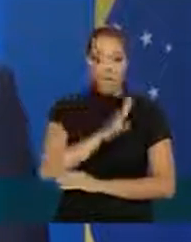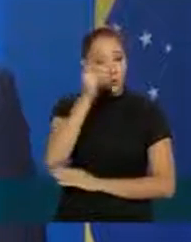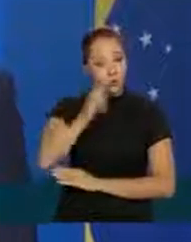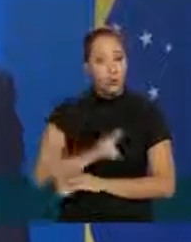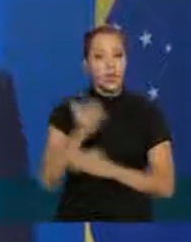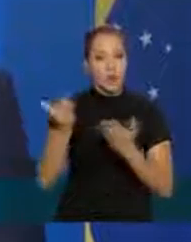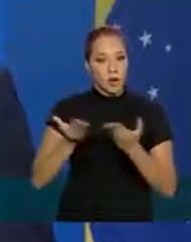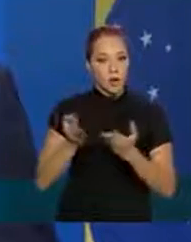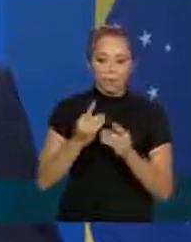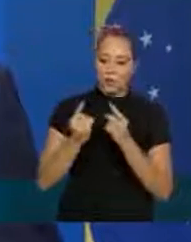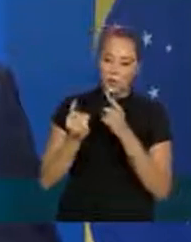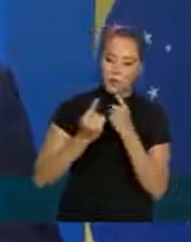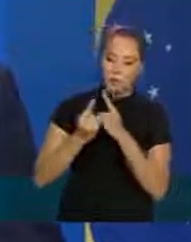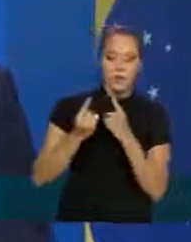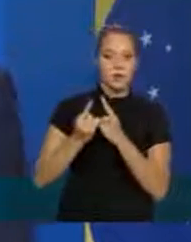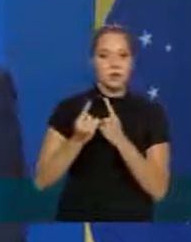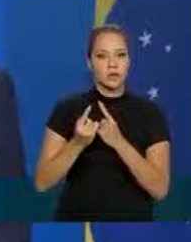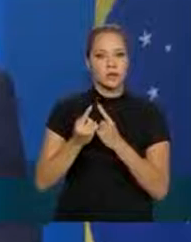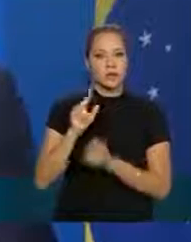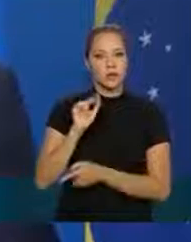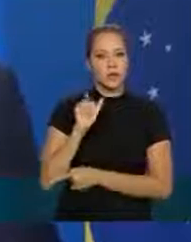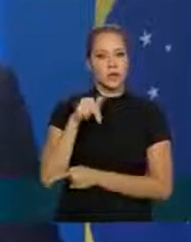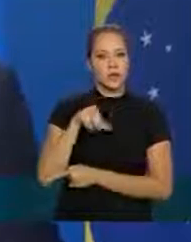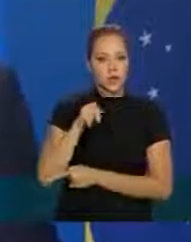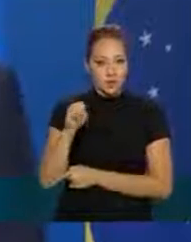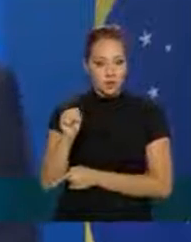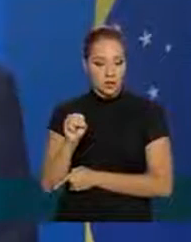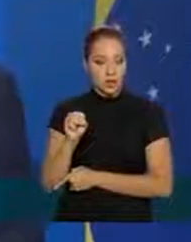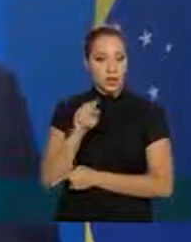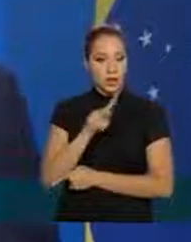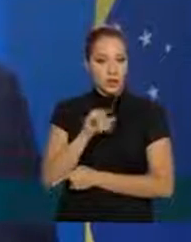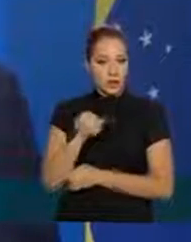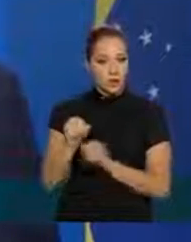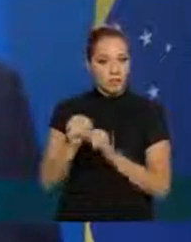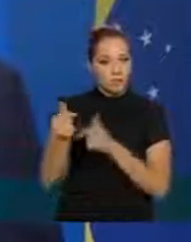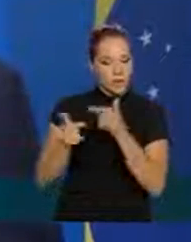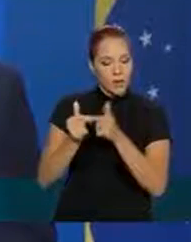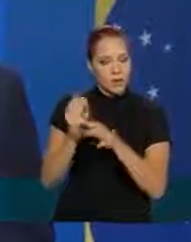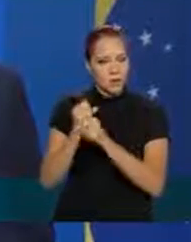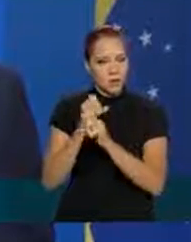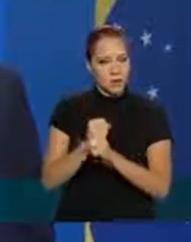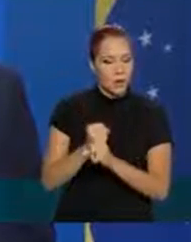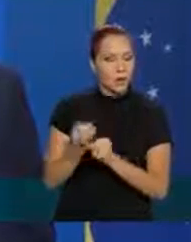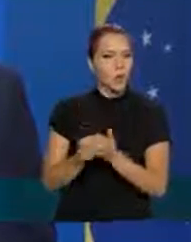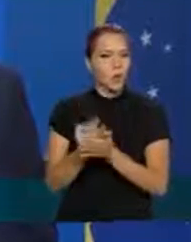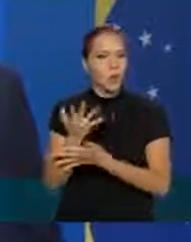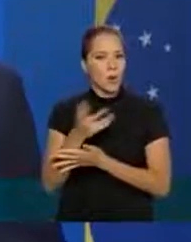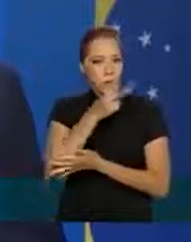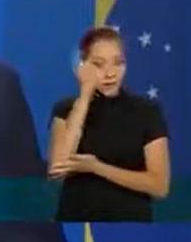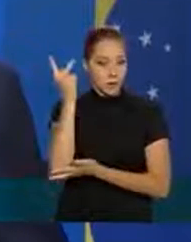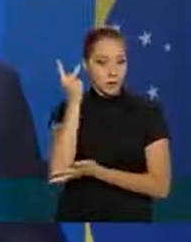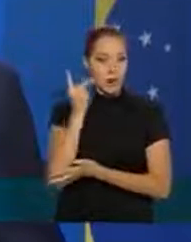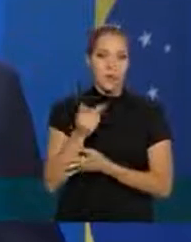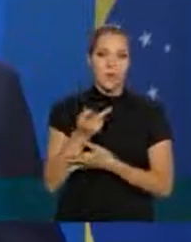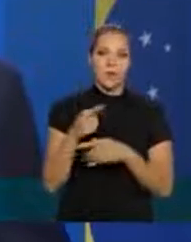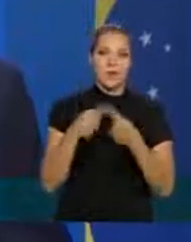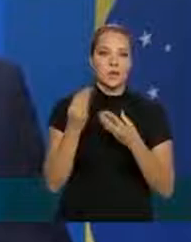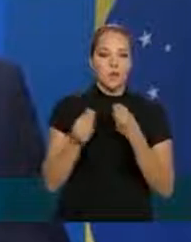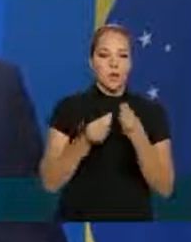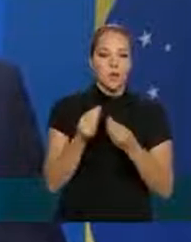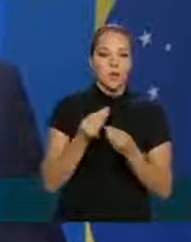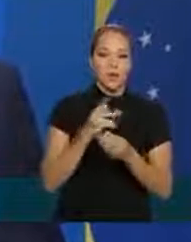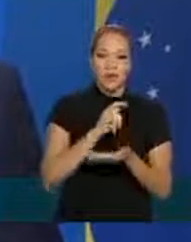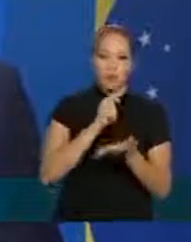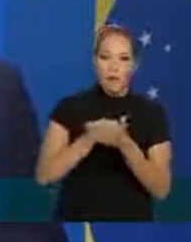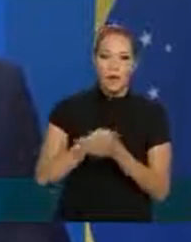INSS que é quem vai operacionalizar a base de pessoas mas como nós pagamos o Bolsa Família